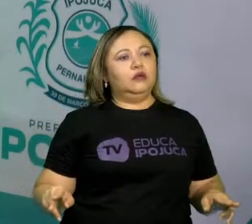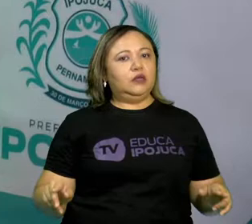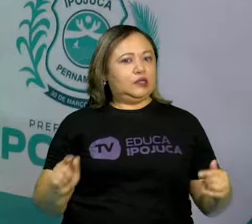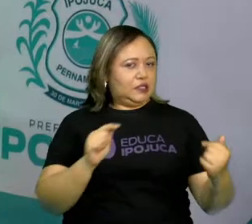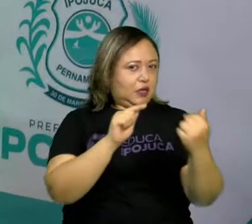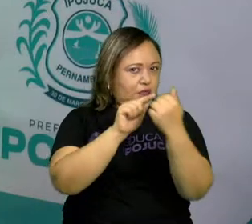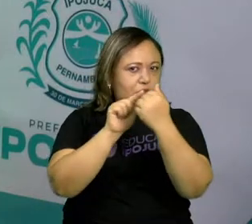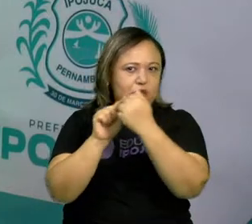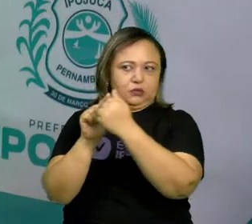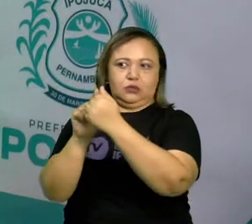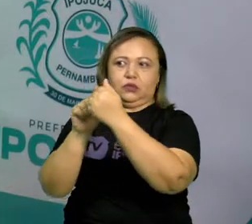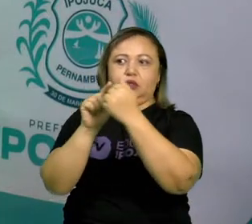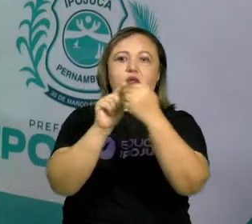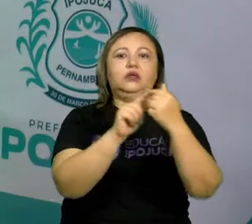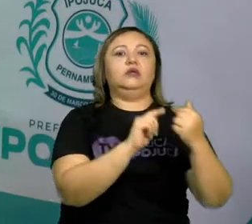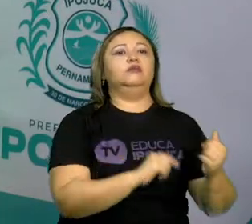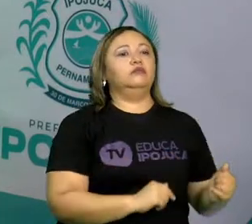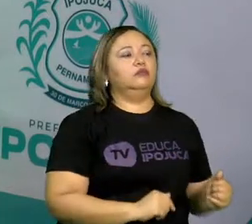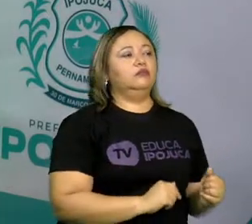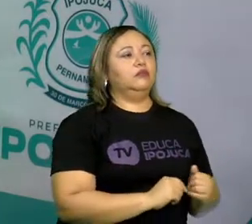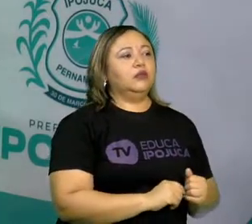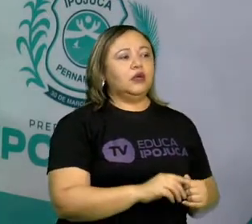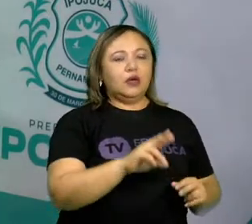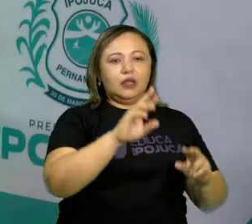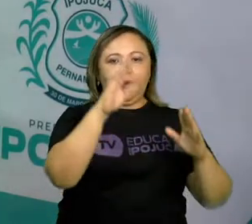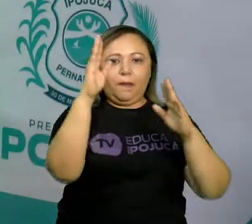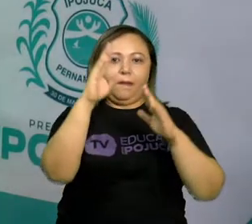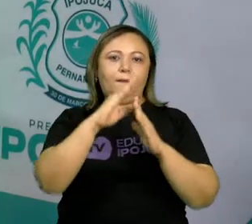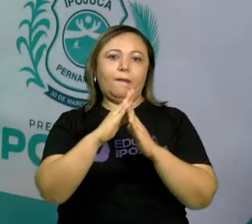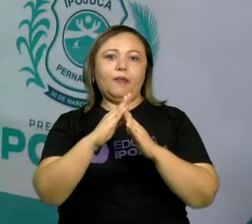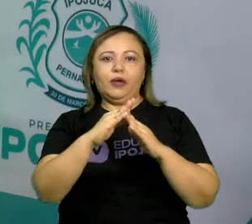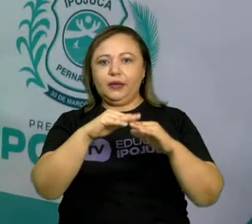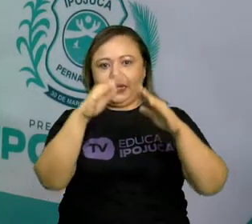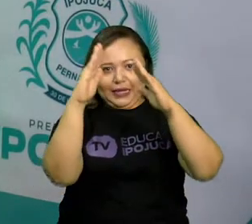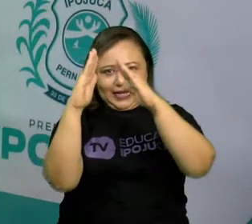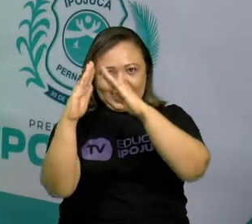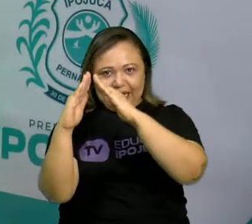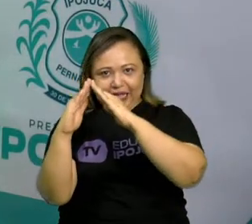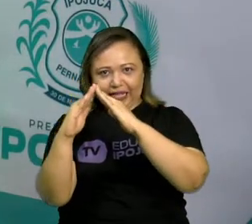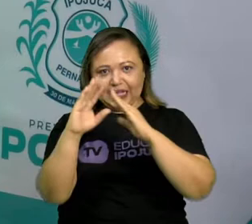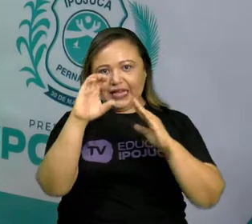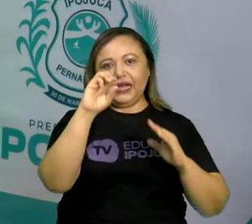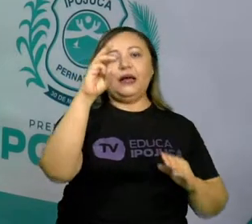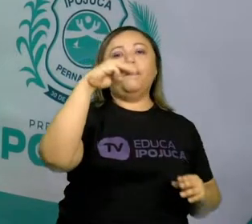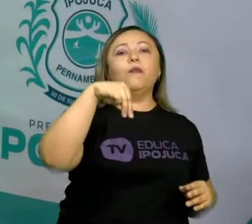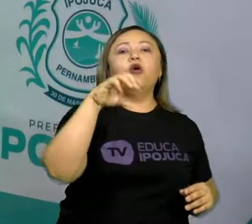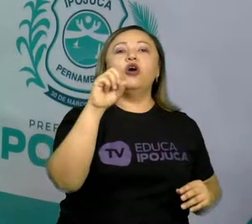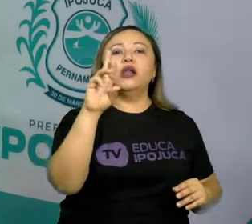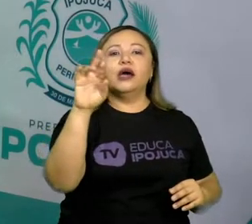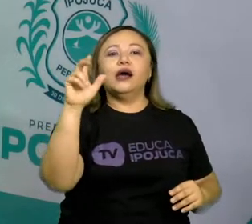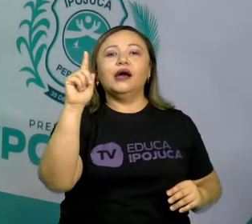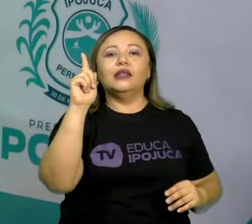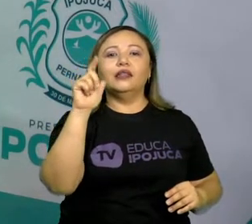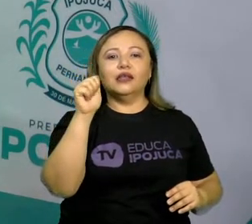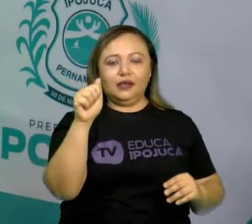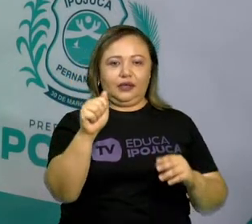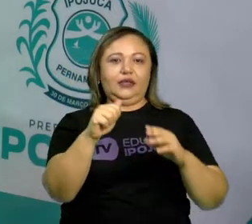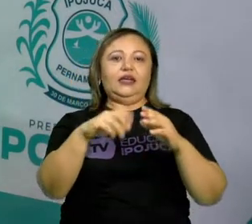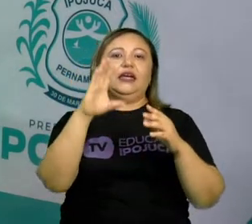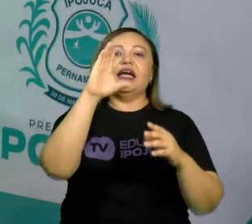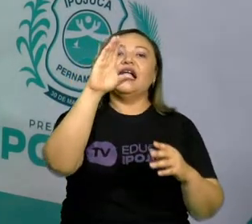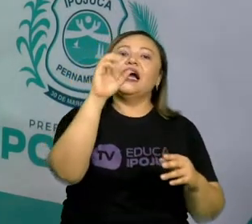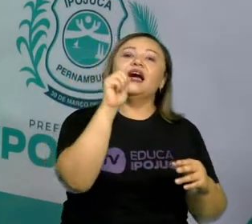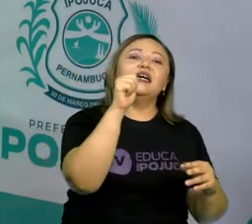relacionar com moradia. Morada, residência, habitação, domicílio,